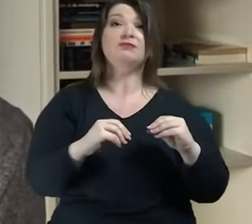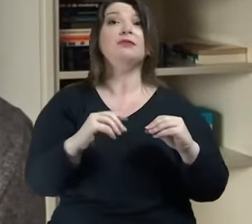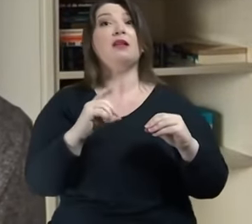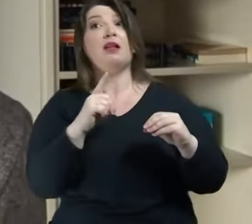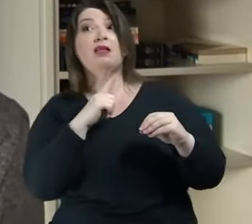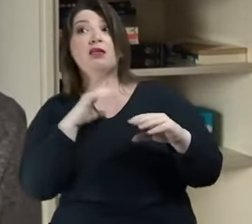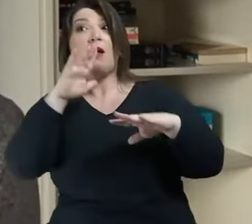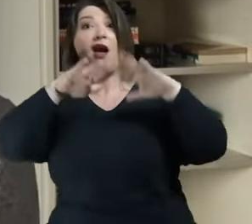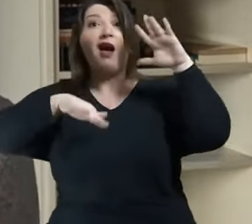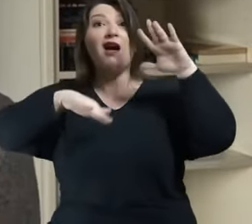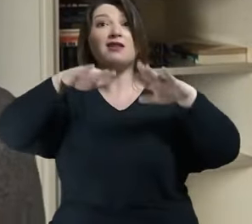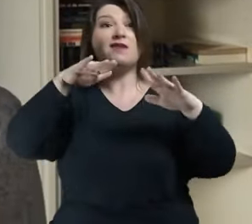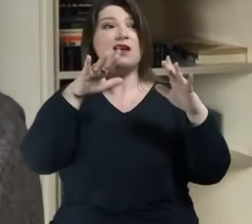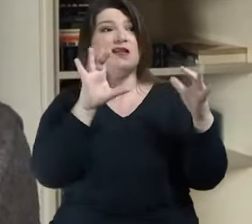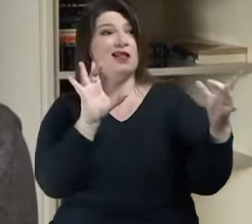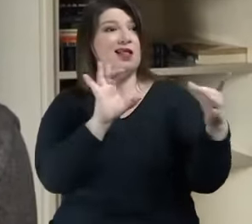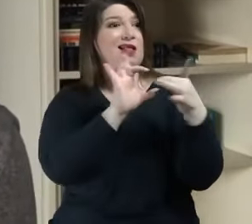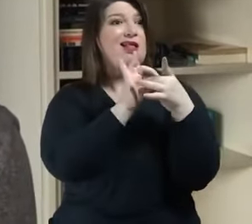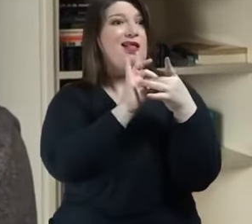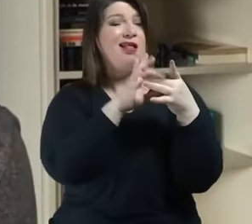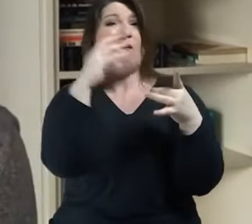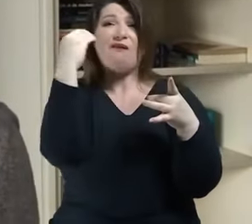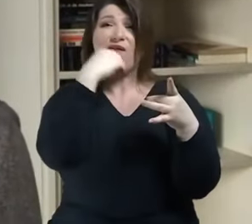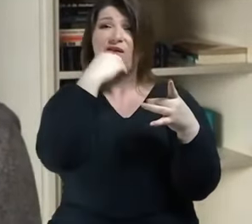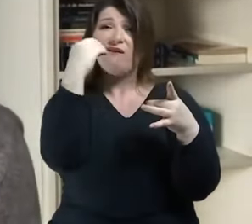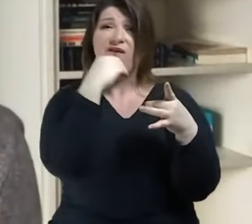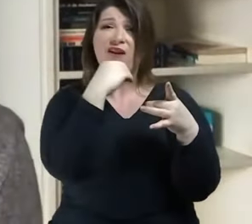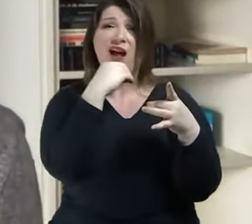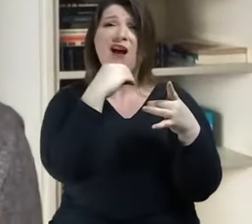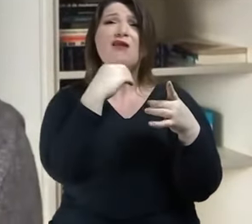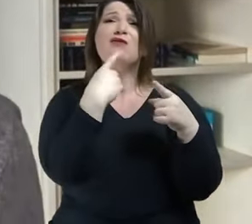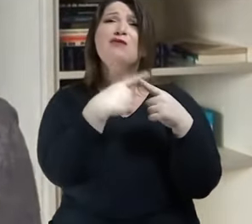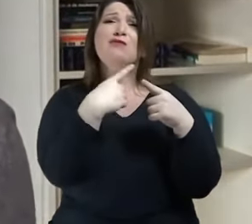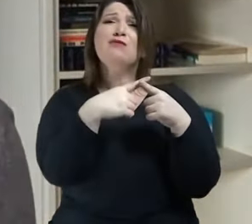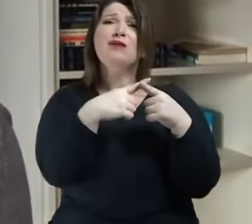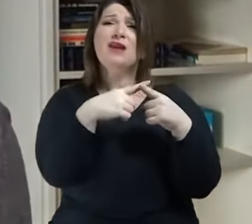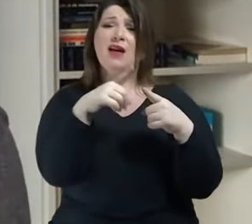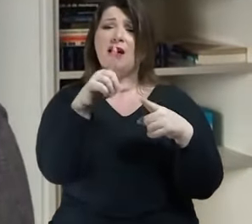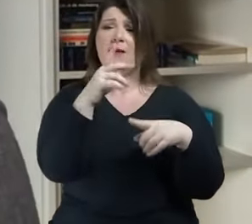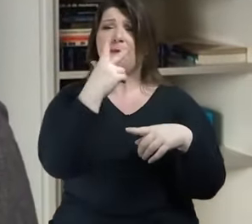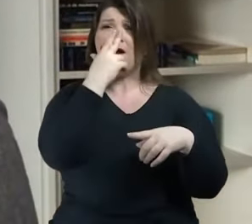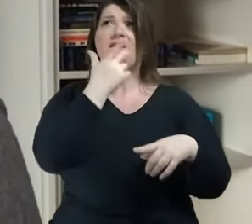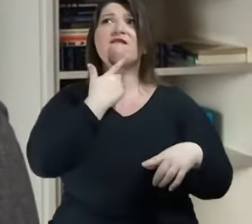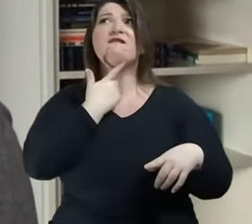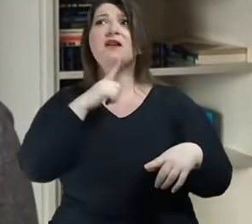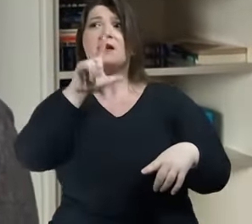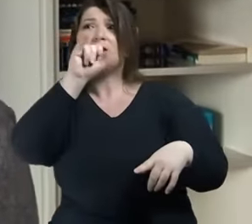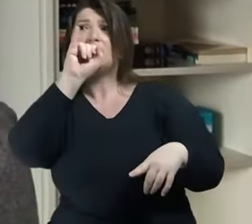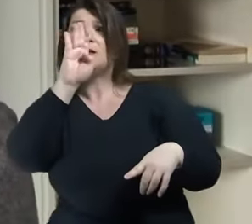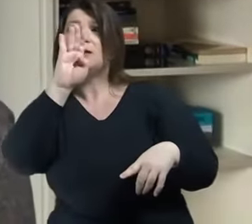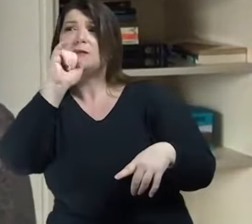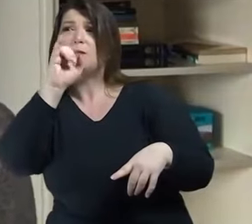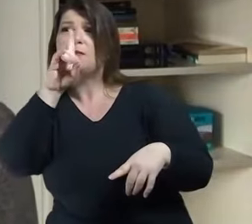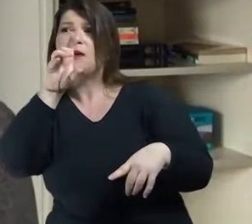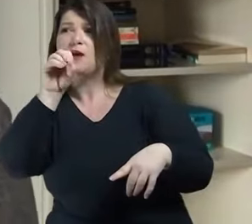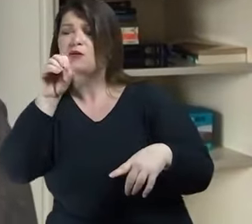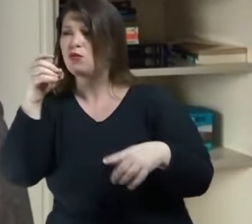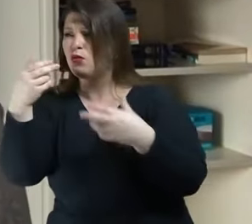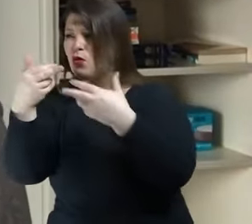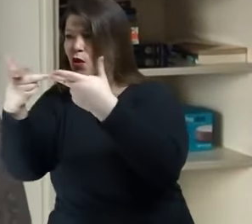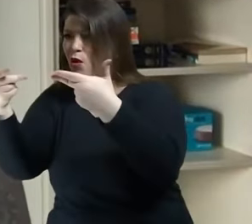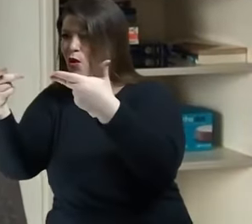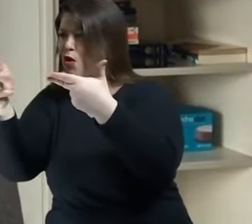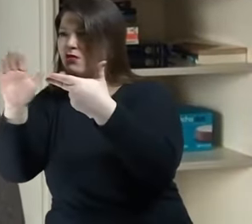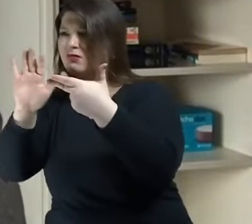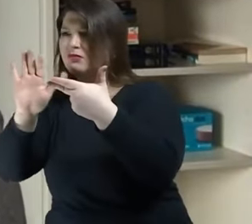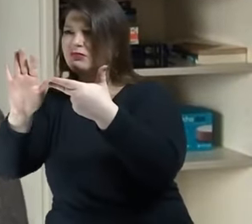ligação, é muito fácil retirar a libido de um objeto e, com isso, direcioná-la rumo à posse de